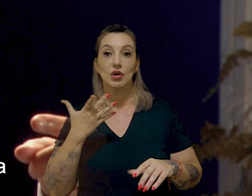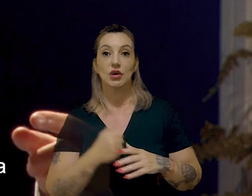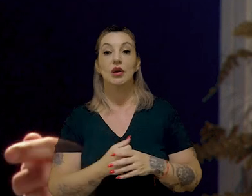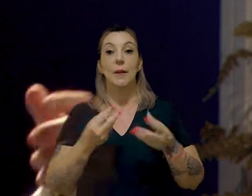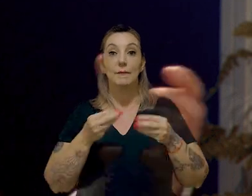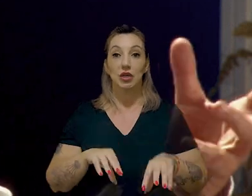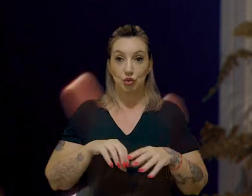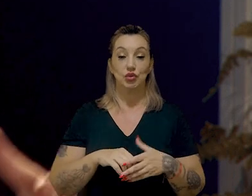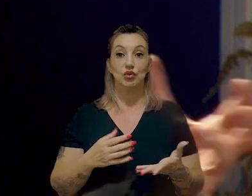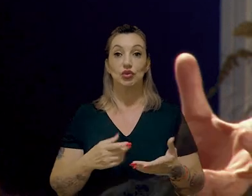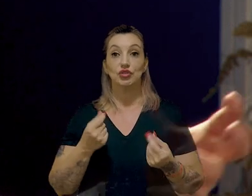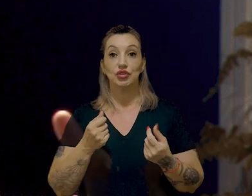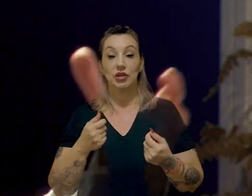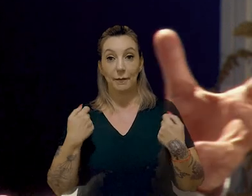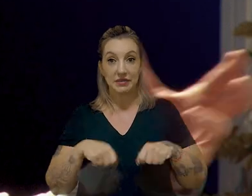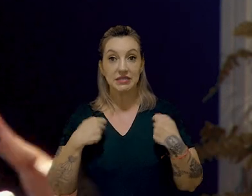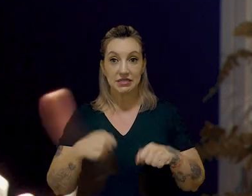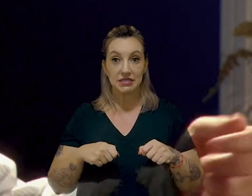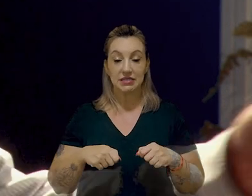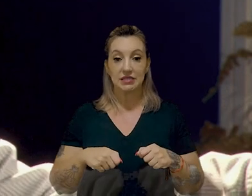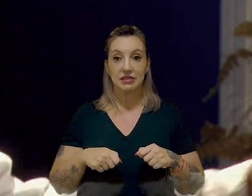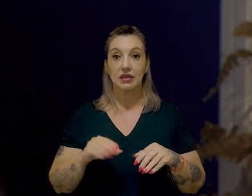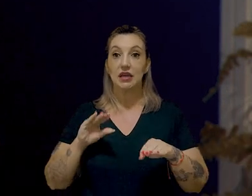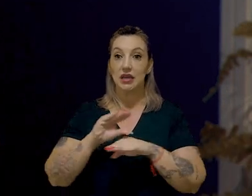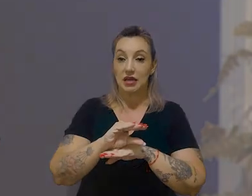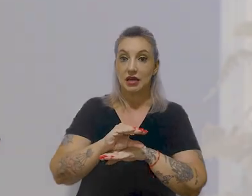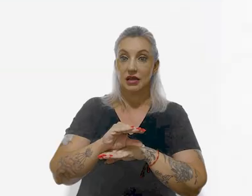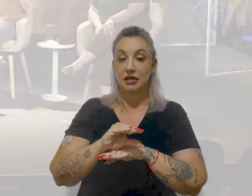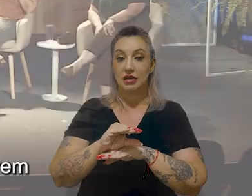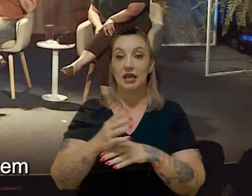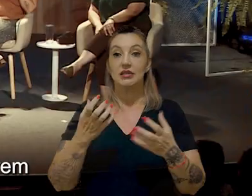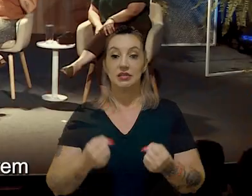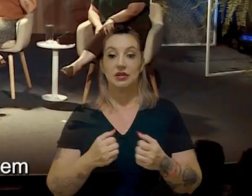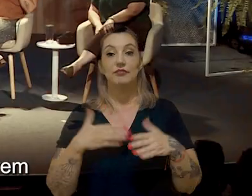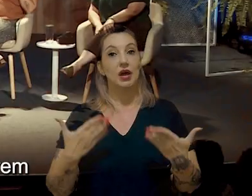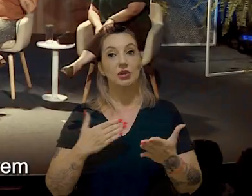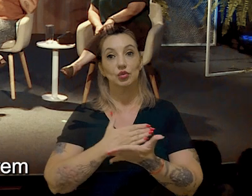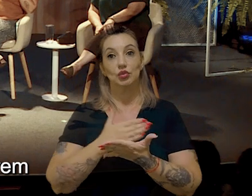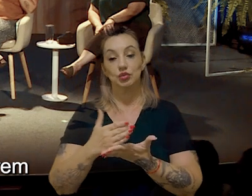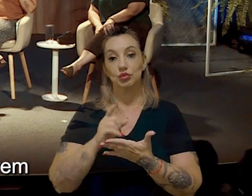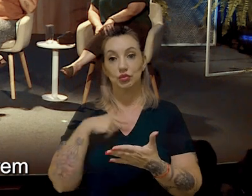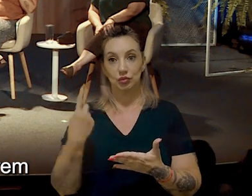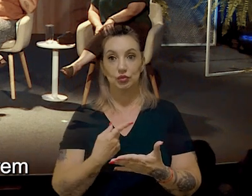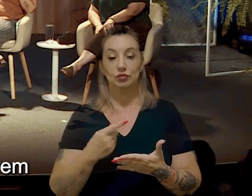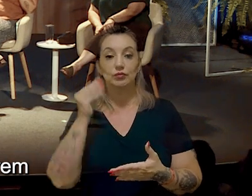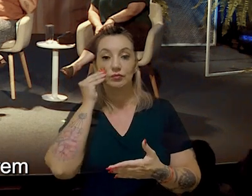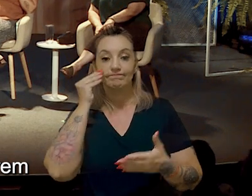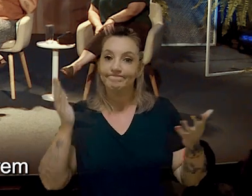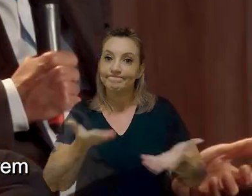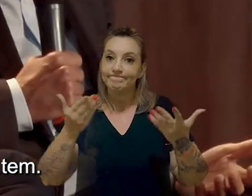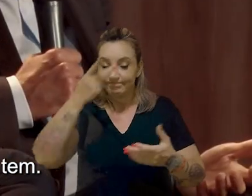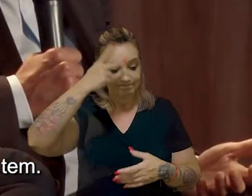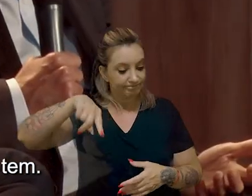prejudica o dinheiro que a gente vai precisar para investir nessa resiliência. Mas tudo começa com a gente tentando motivar